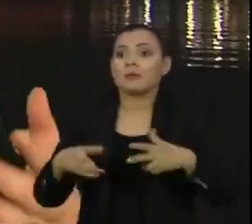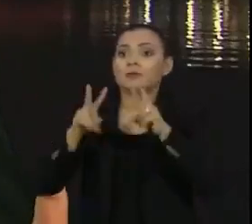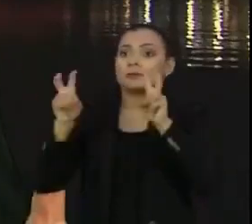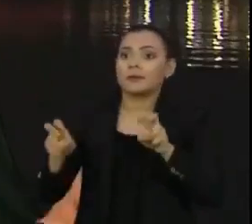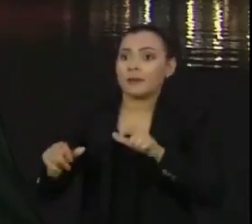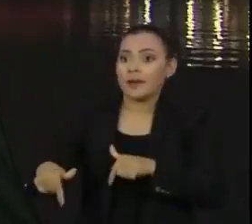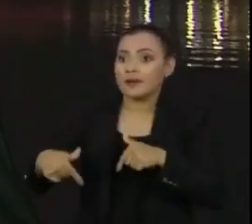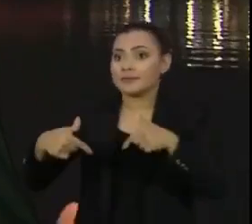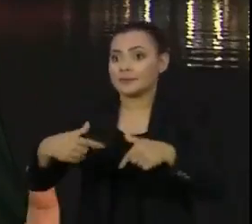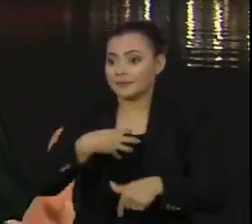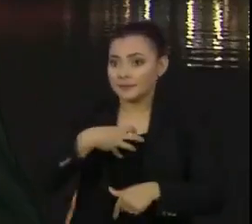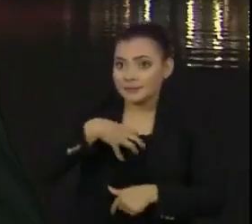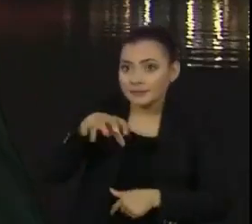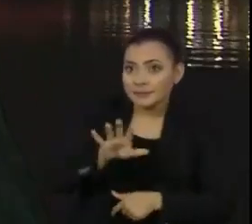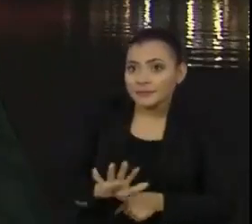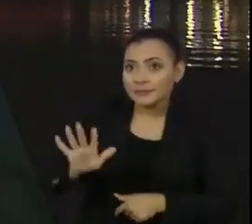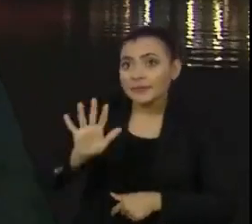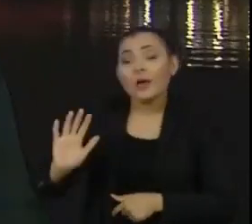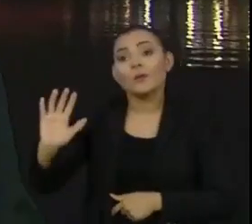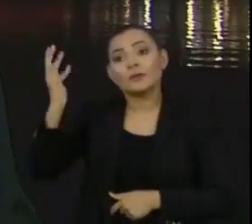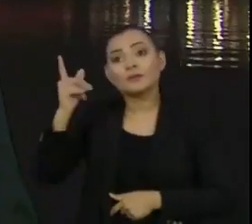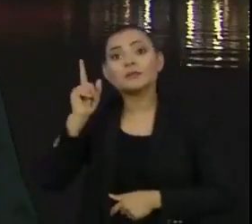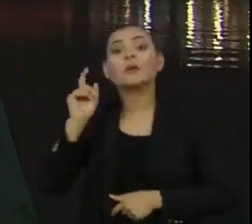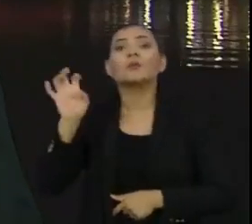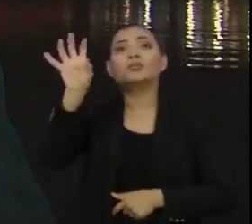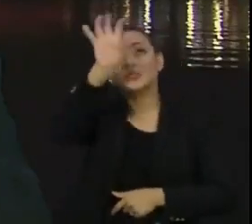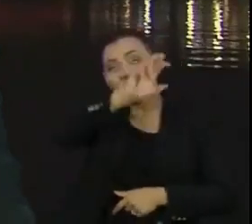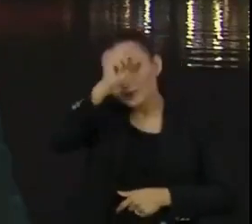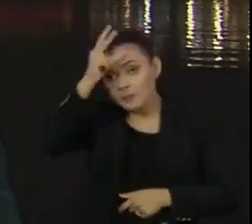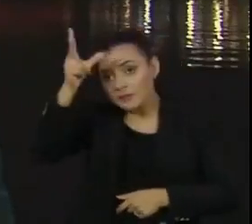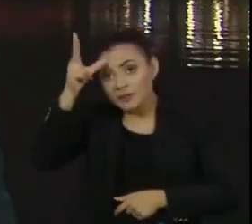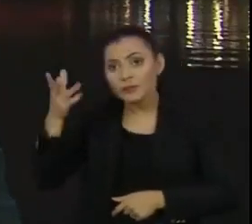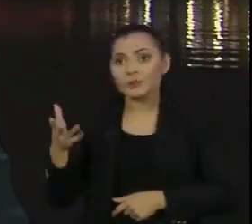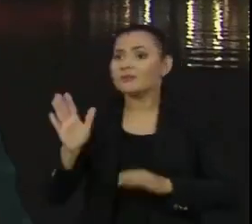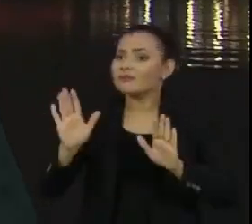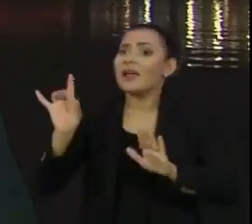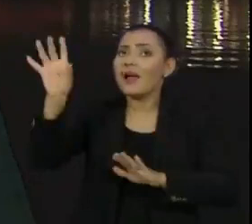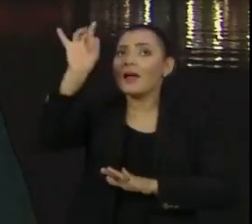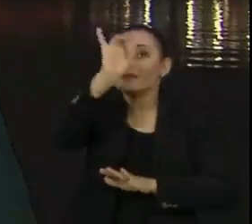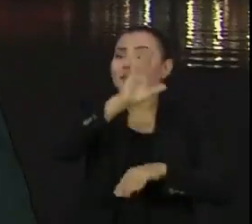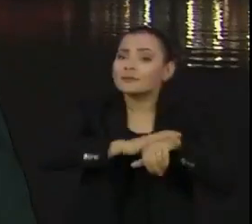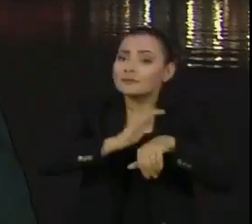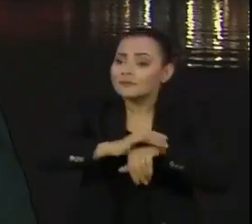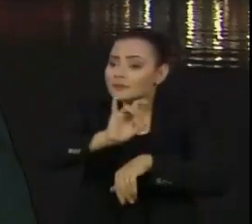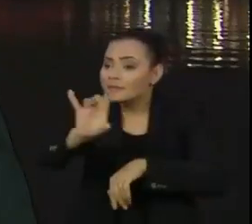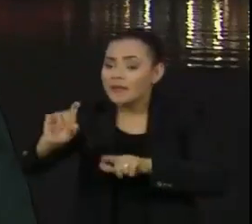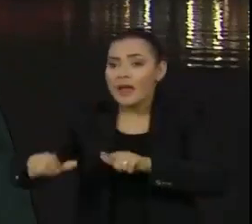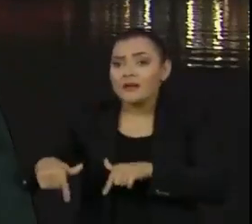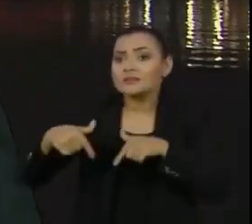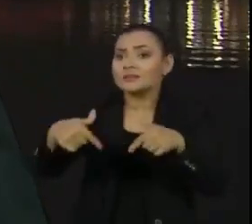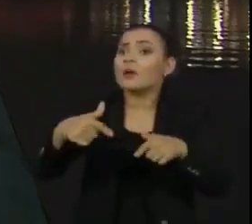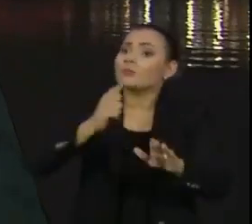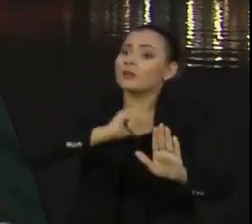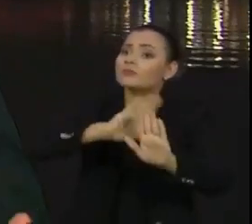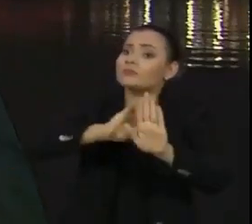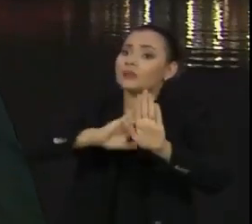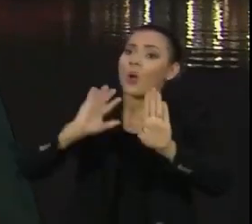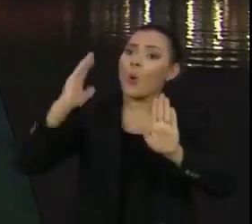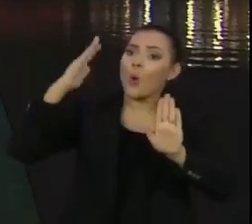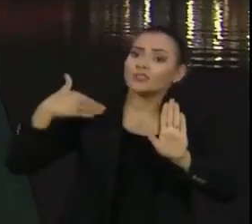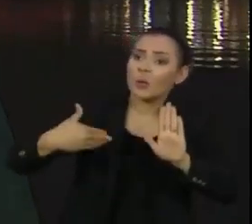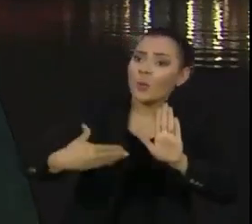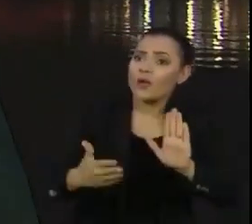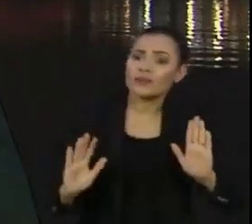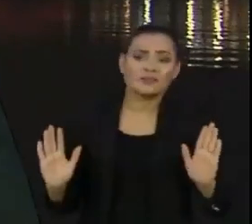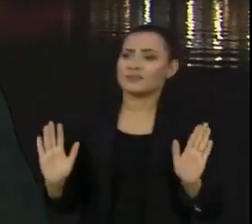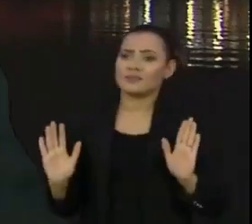atos que possam ter acontecido nos estados e municípios. Cada um responde pelos seus atos. Você tem